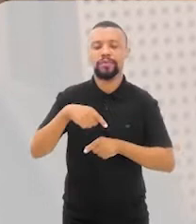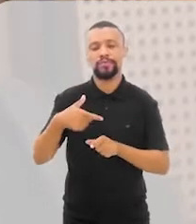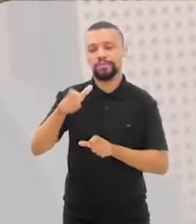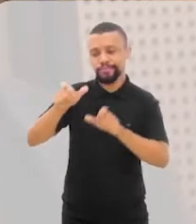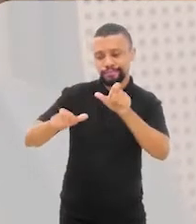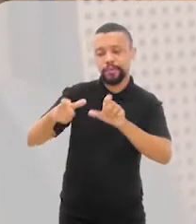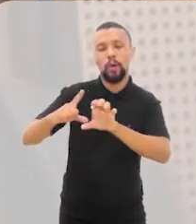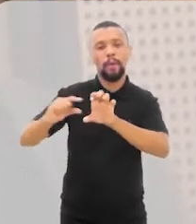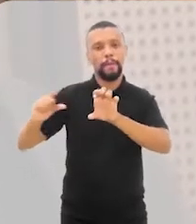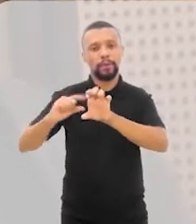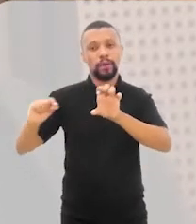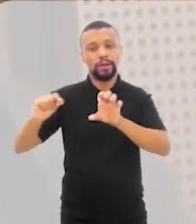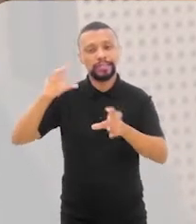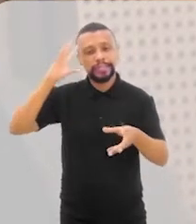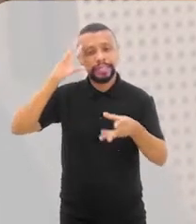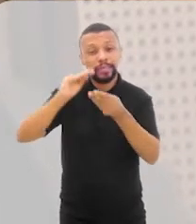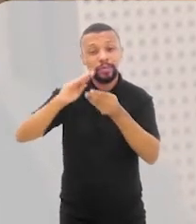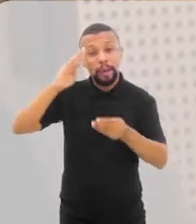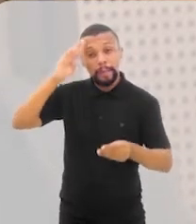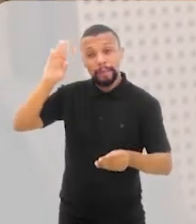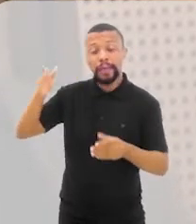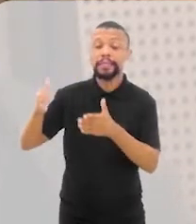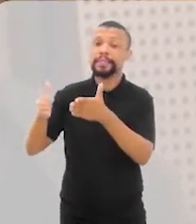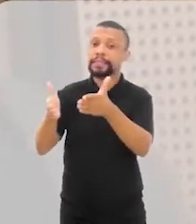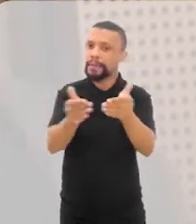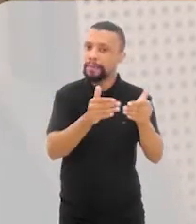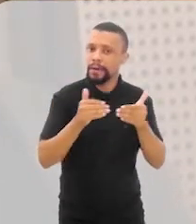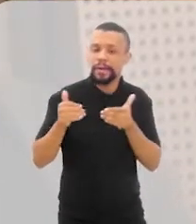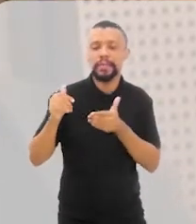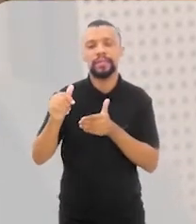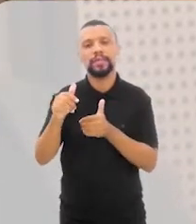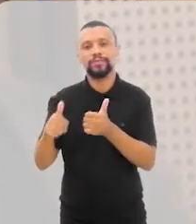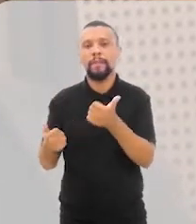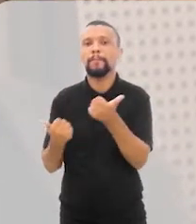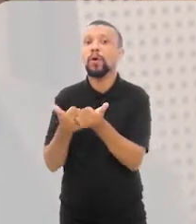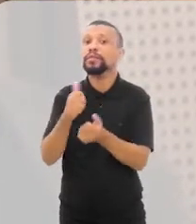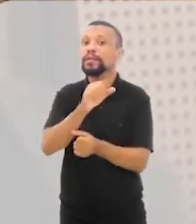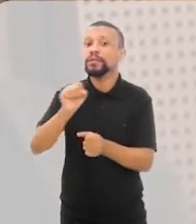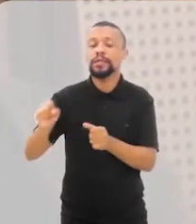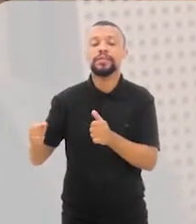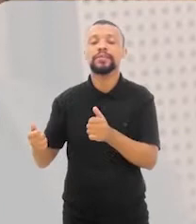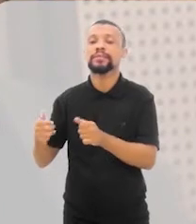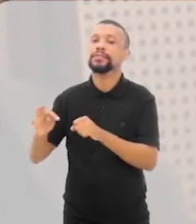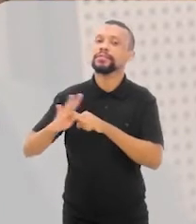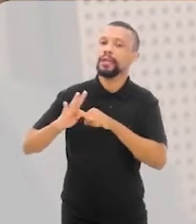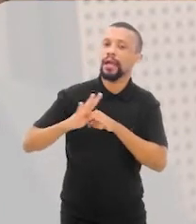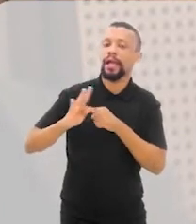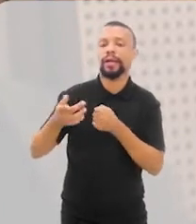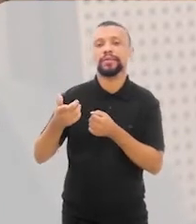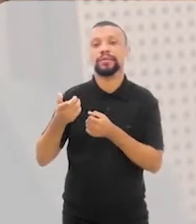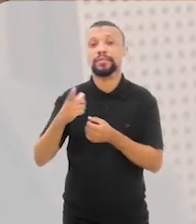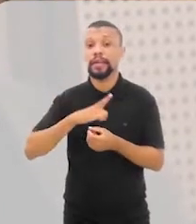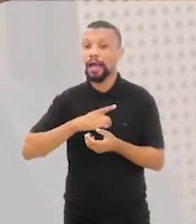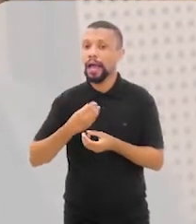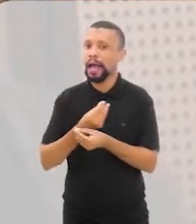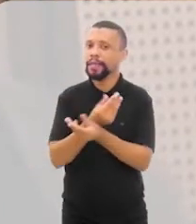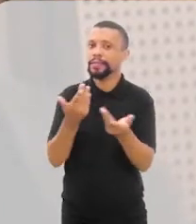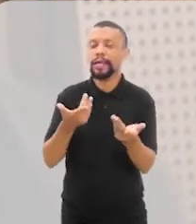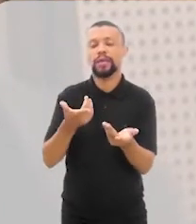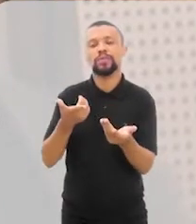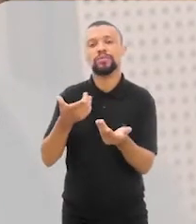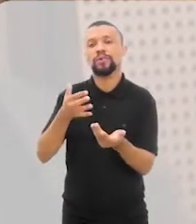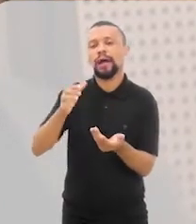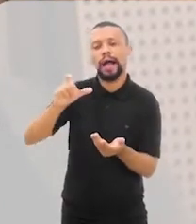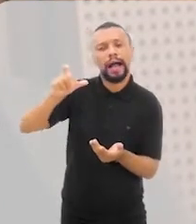entendendo as suas principais demandas, necessidades de apoio, de assistência técnica, de acesso a crédito, de desenvolvimento de mercados.